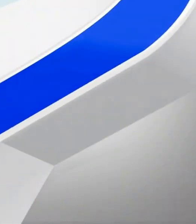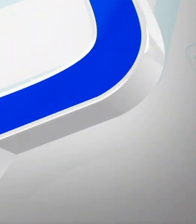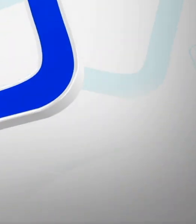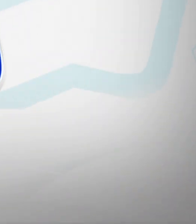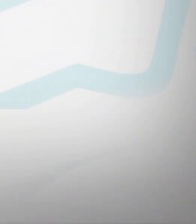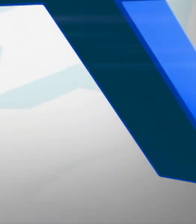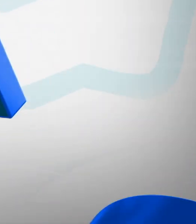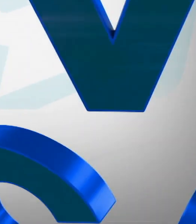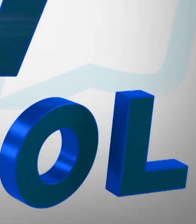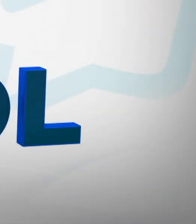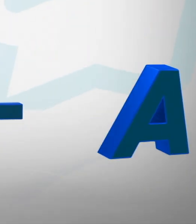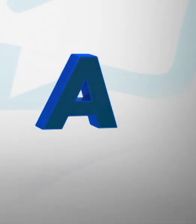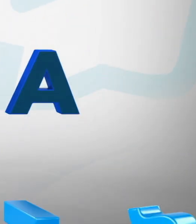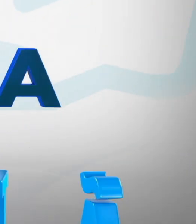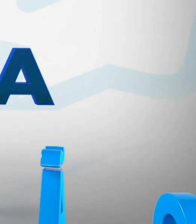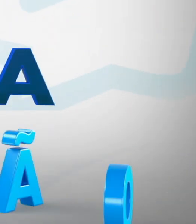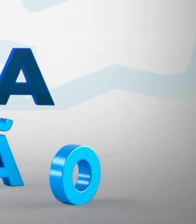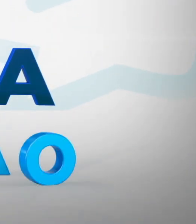Tchau!